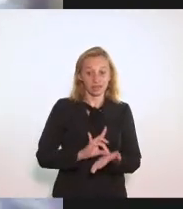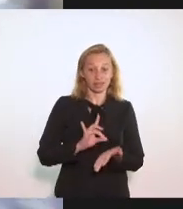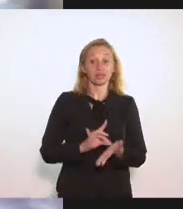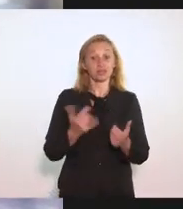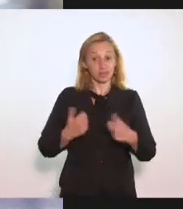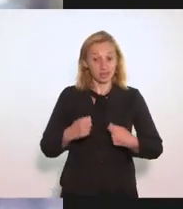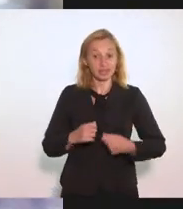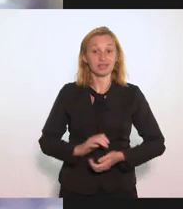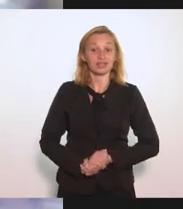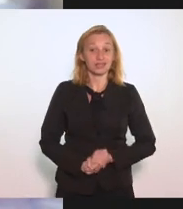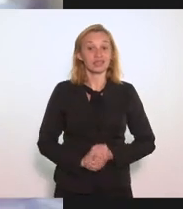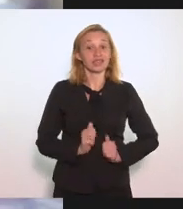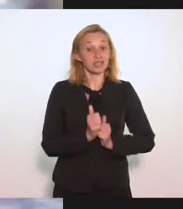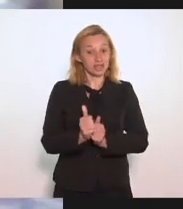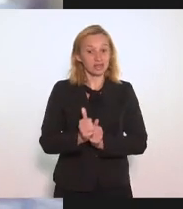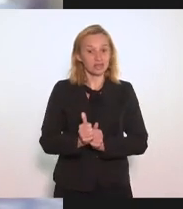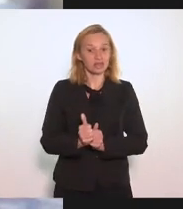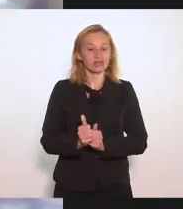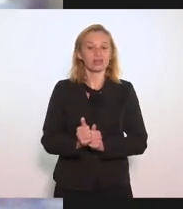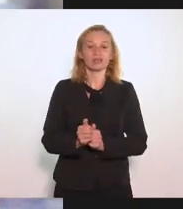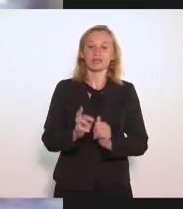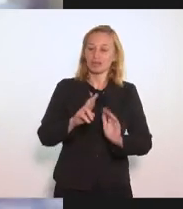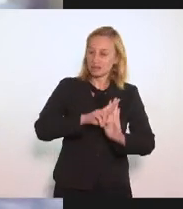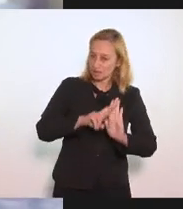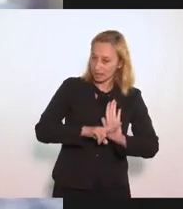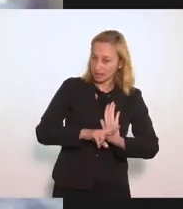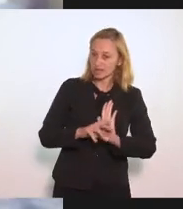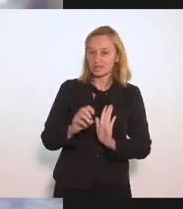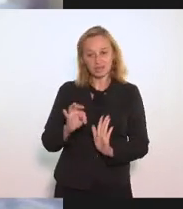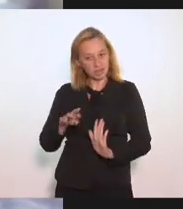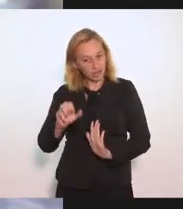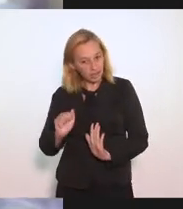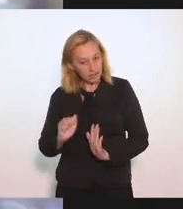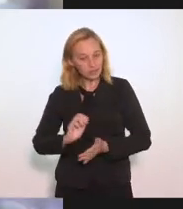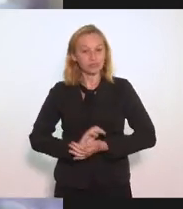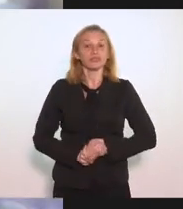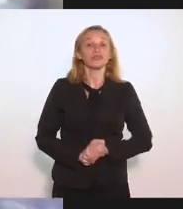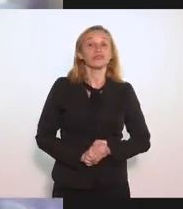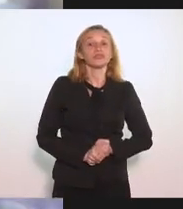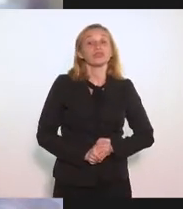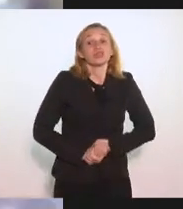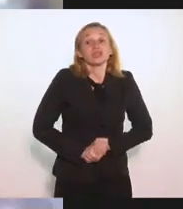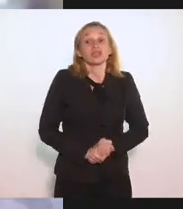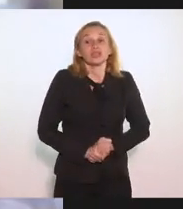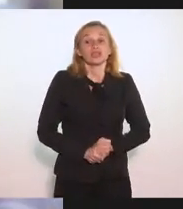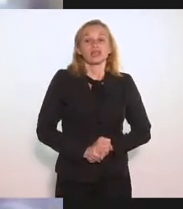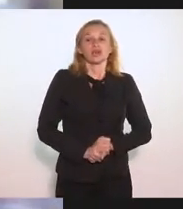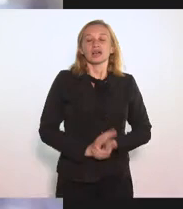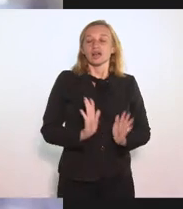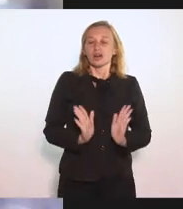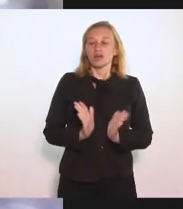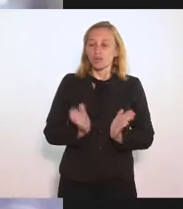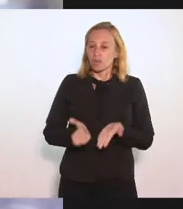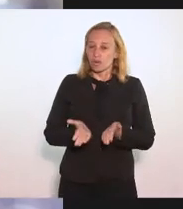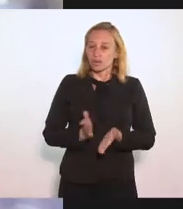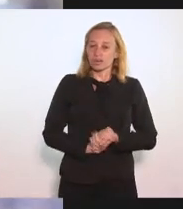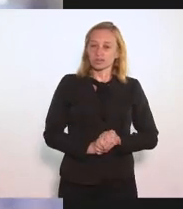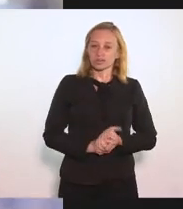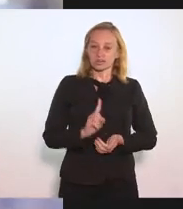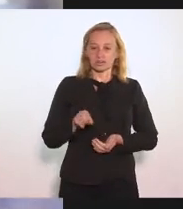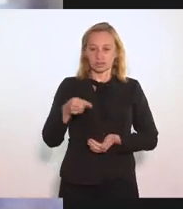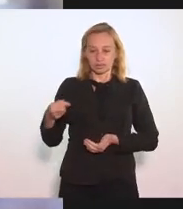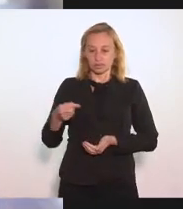E tem que seguir Essas orientações Sanitárias Bom Agora Nesse Nesse Nessa próxima